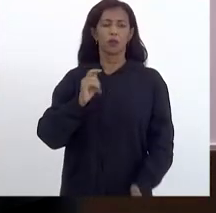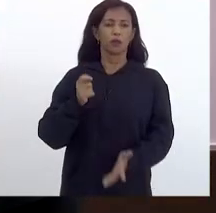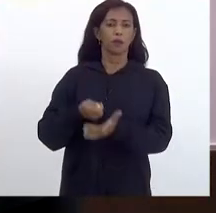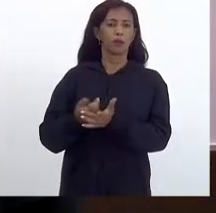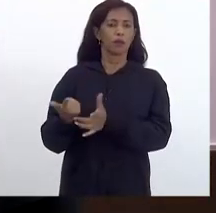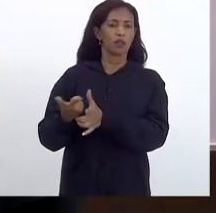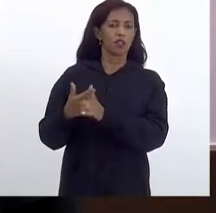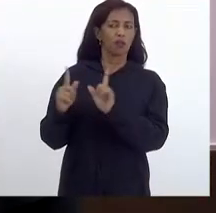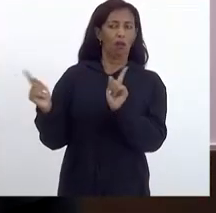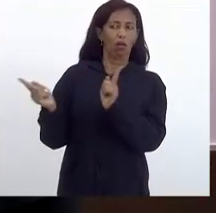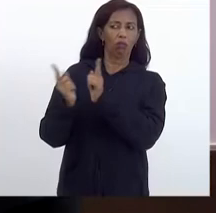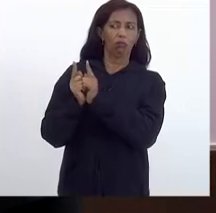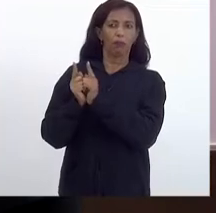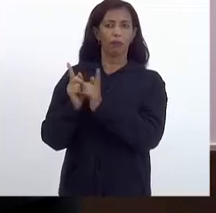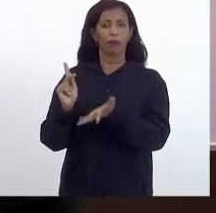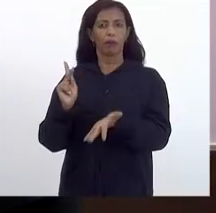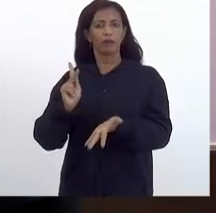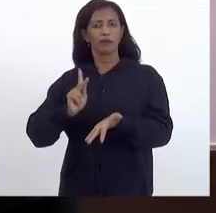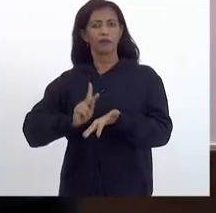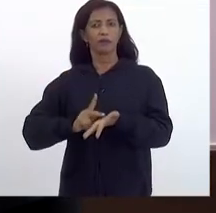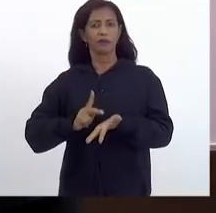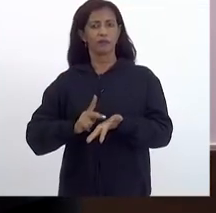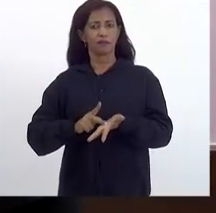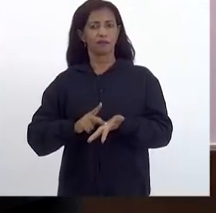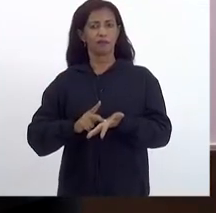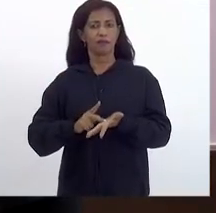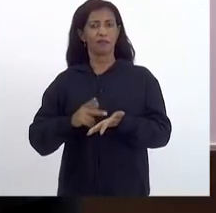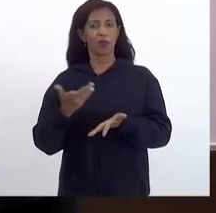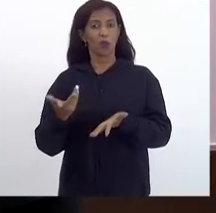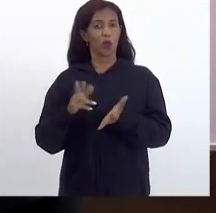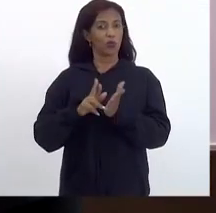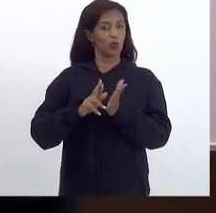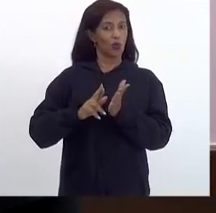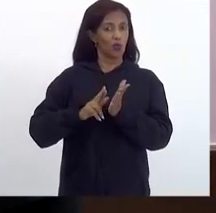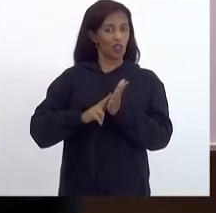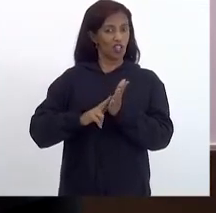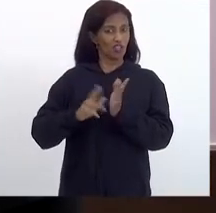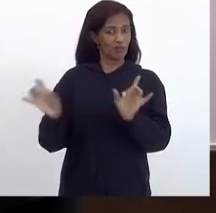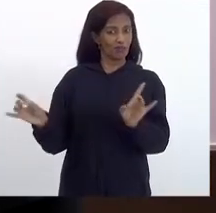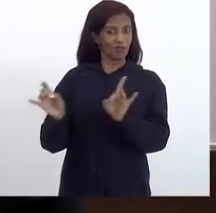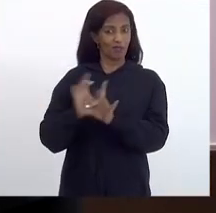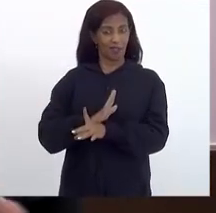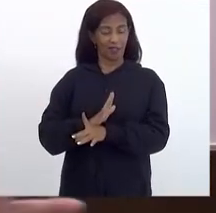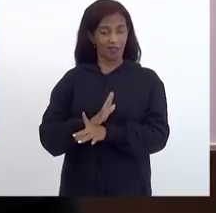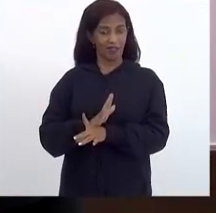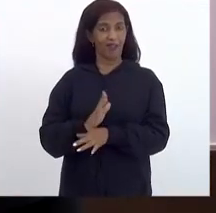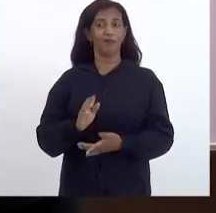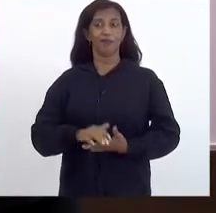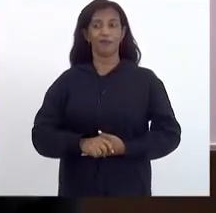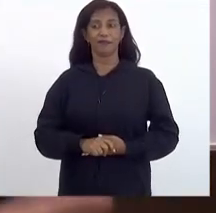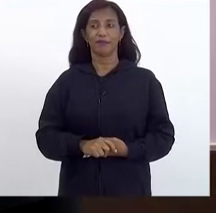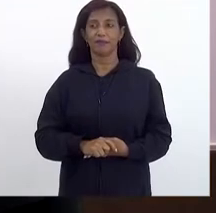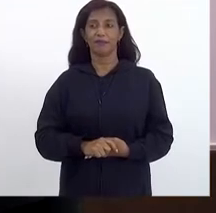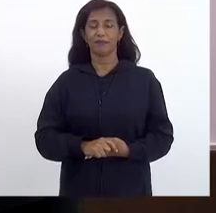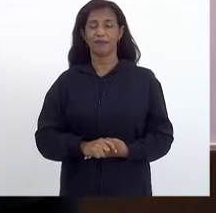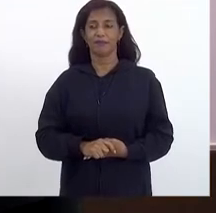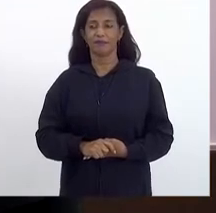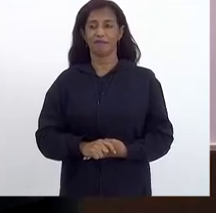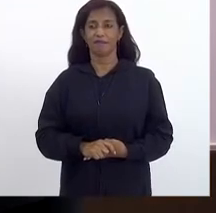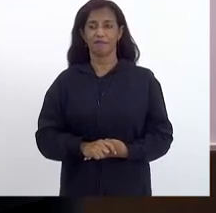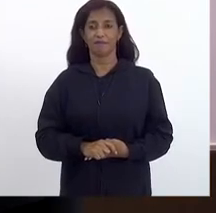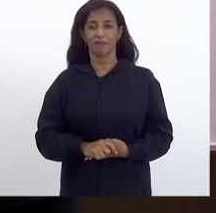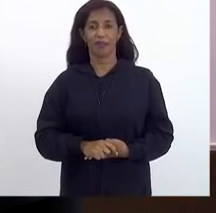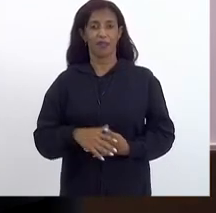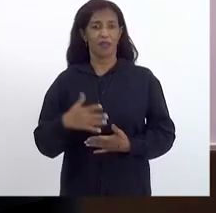dívida é pequenininho, quando, na verdade, quando saímos do regime, é algo praticamente